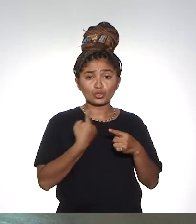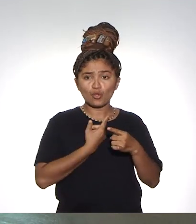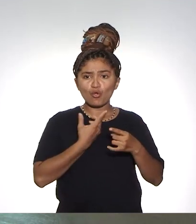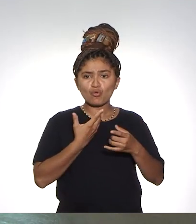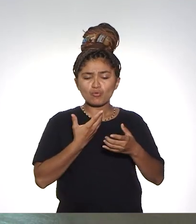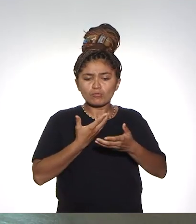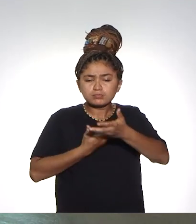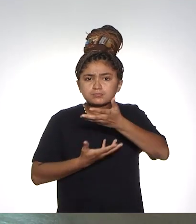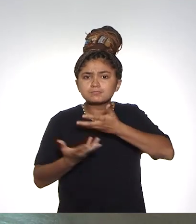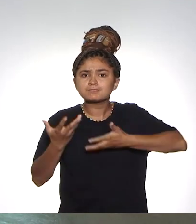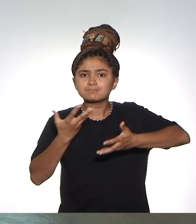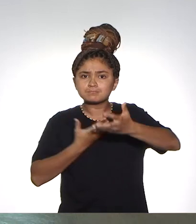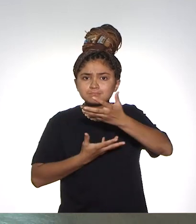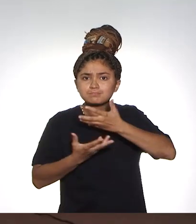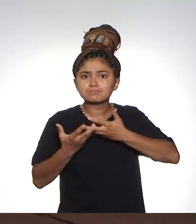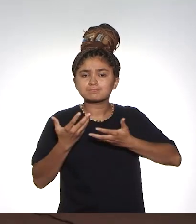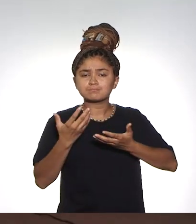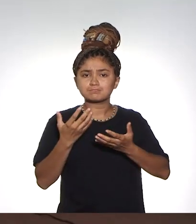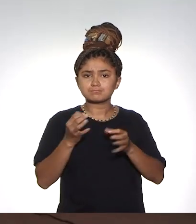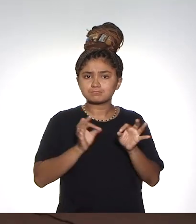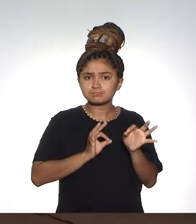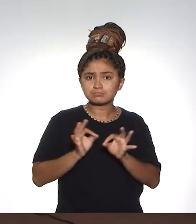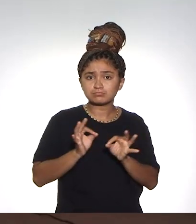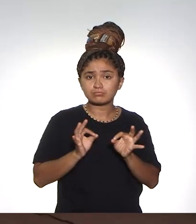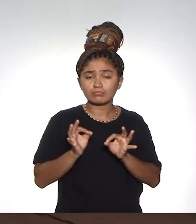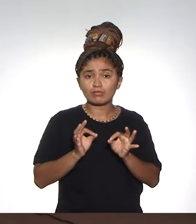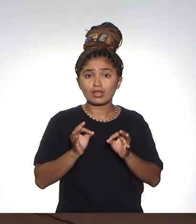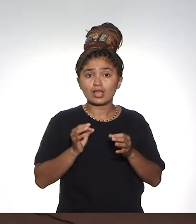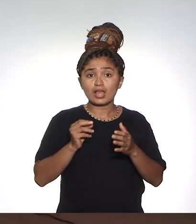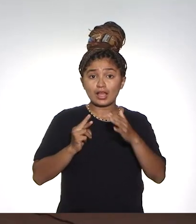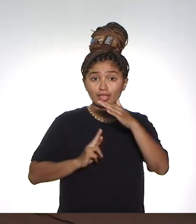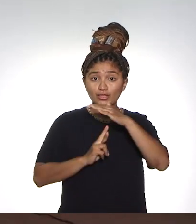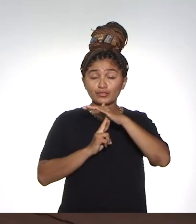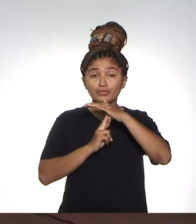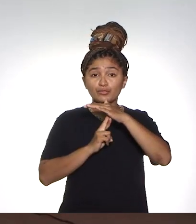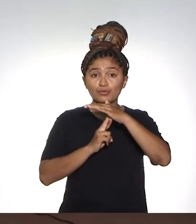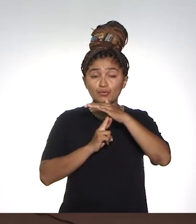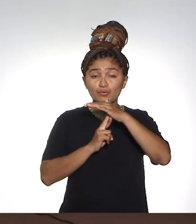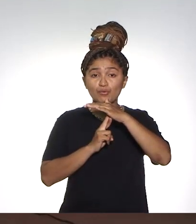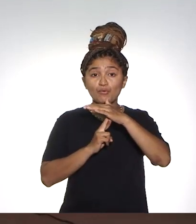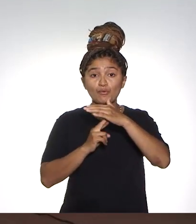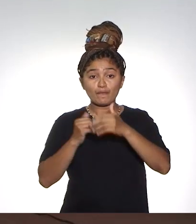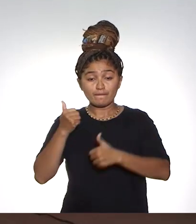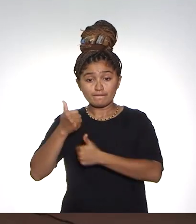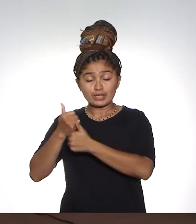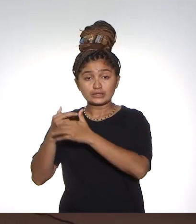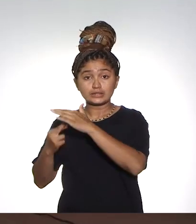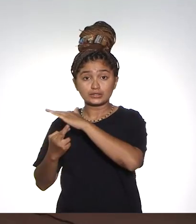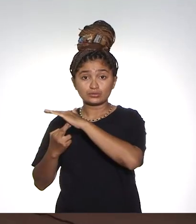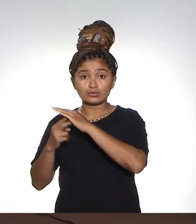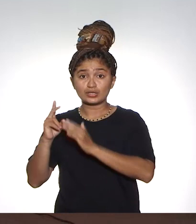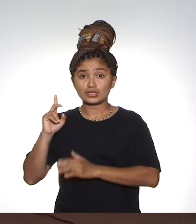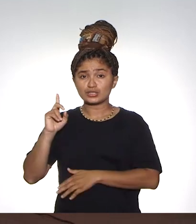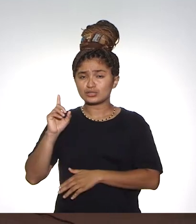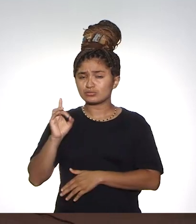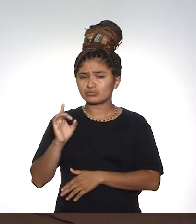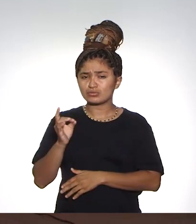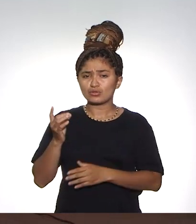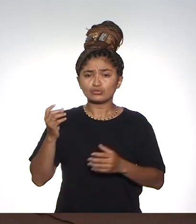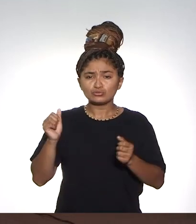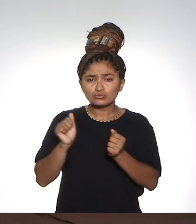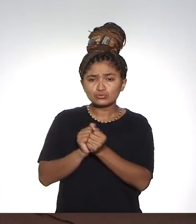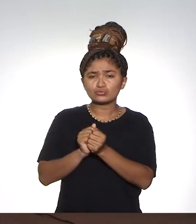porque nós fazemos uma gestão muito compartilhada. Reitor, vice-reitor é cargo. Nós decisimos juntos, nós conversamos juntos, nós